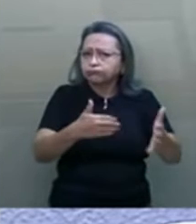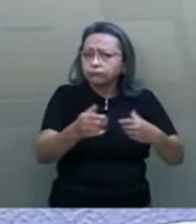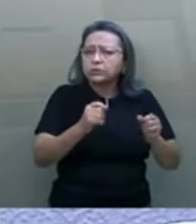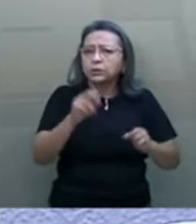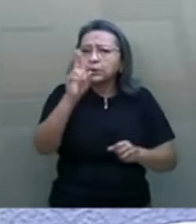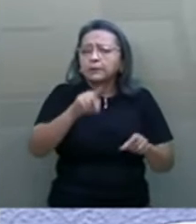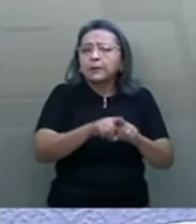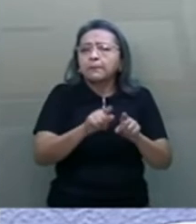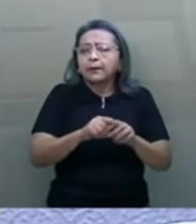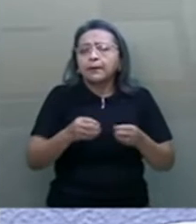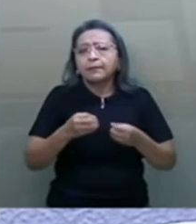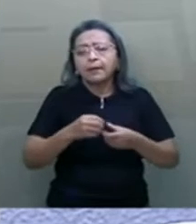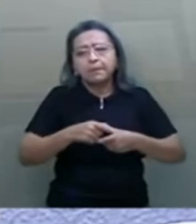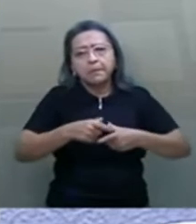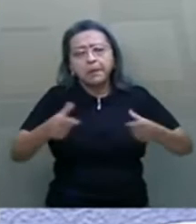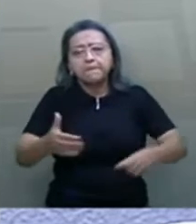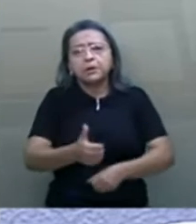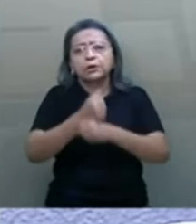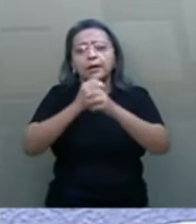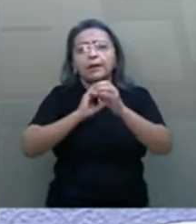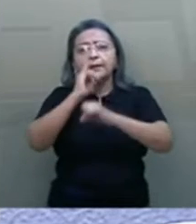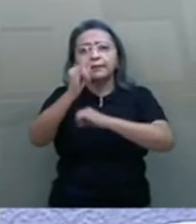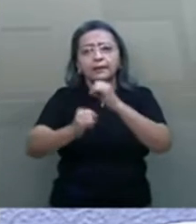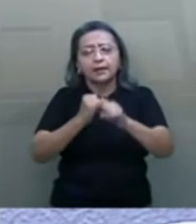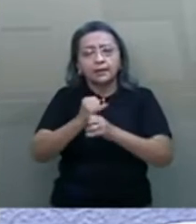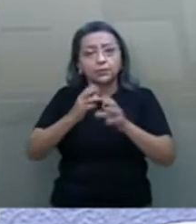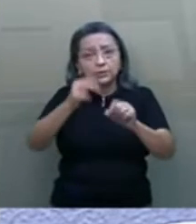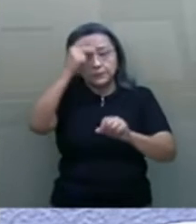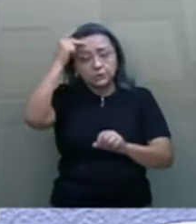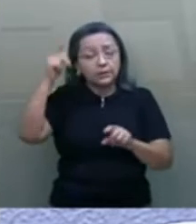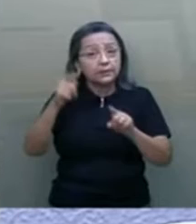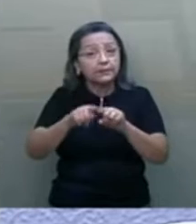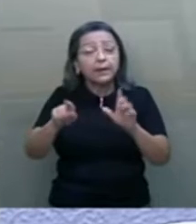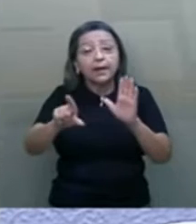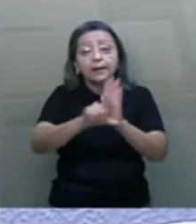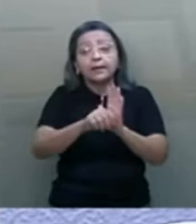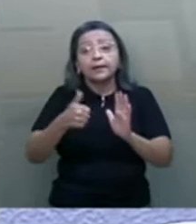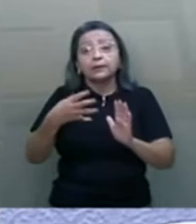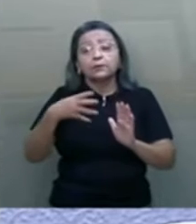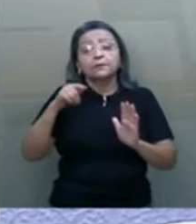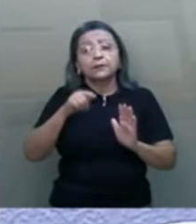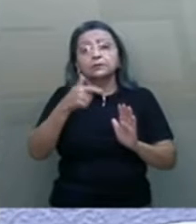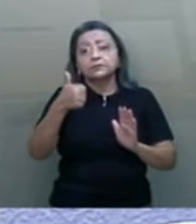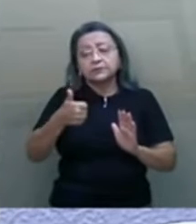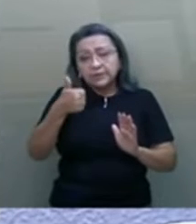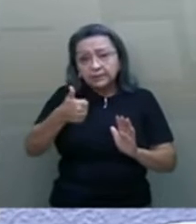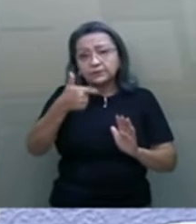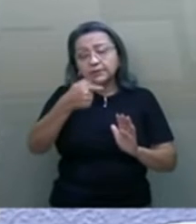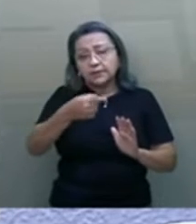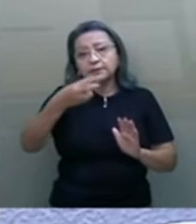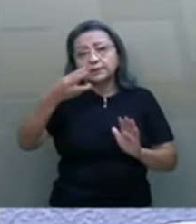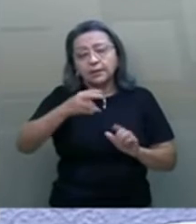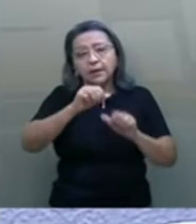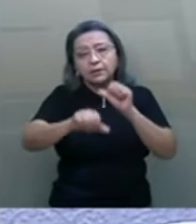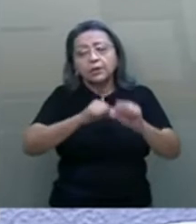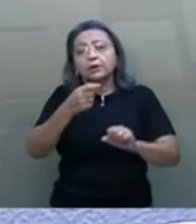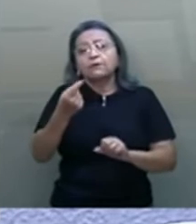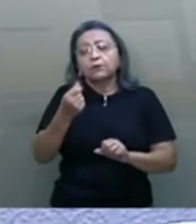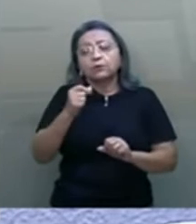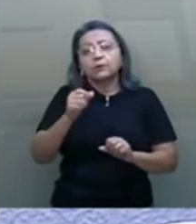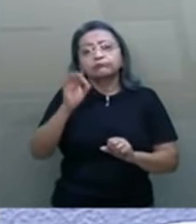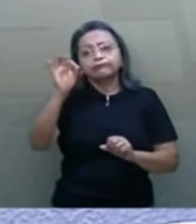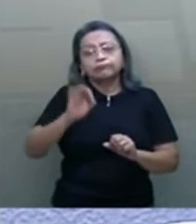levar conectividade aos desconectados, e também a Lei nº 14.173, que altera os valores das taxas